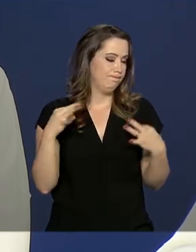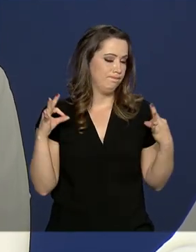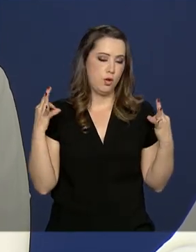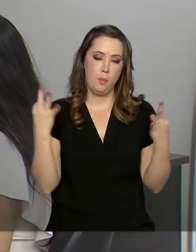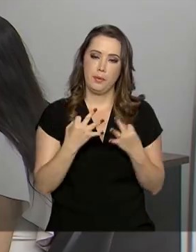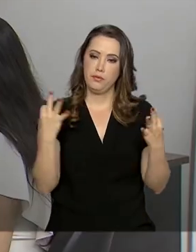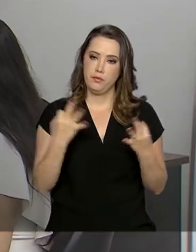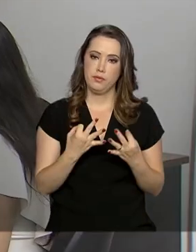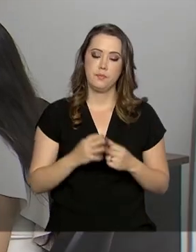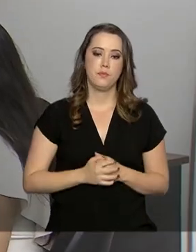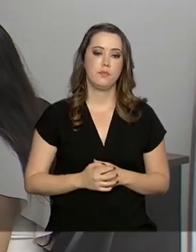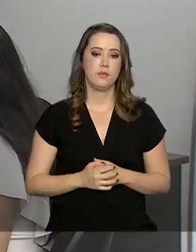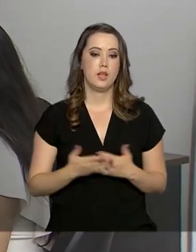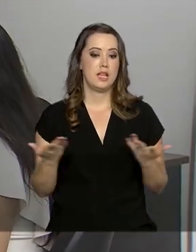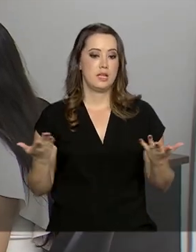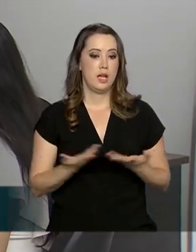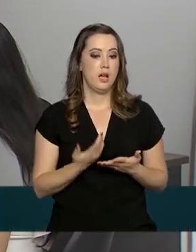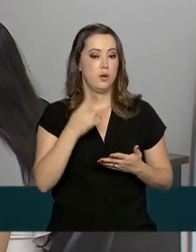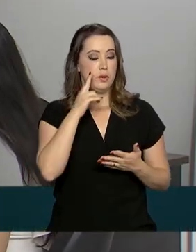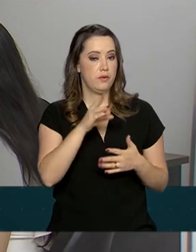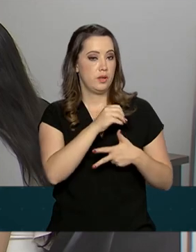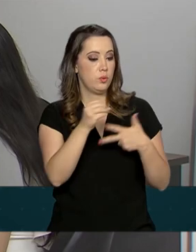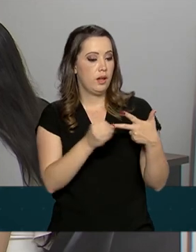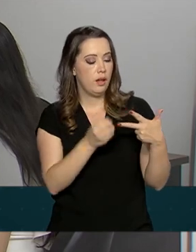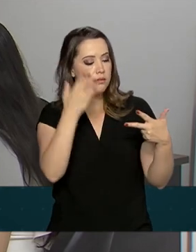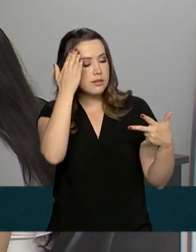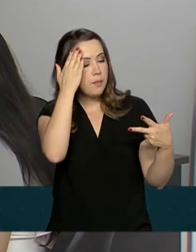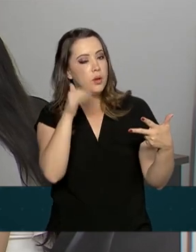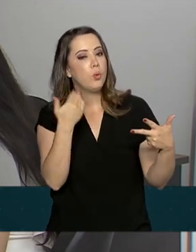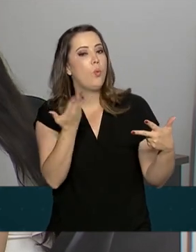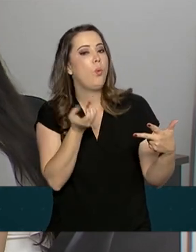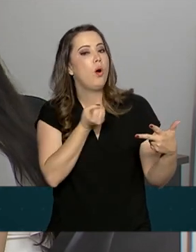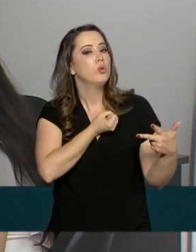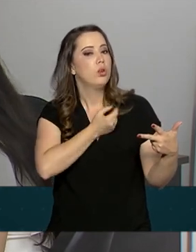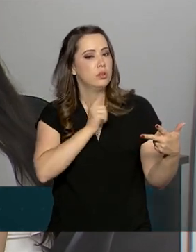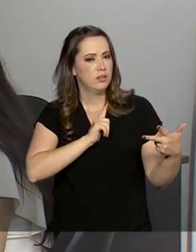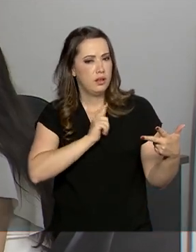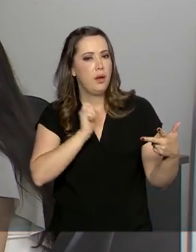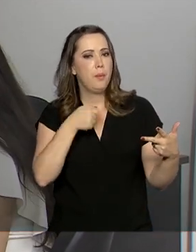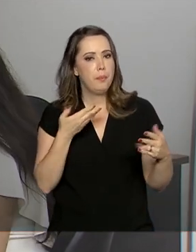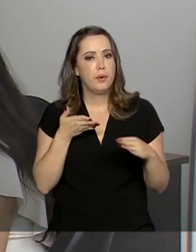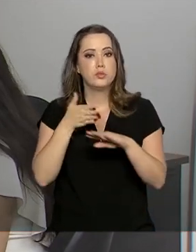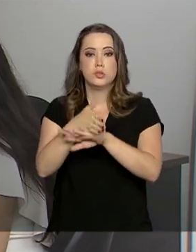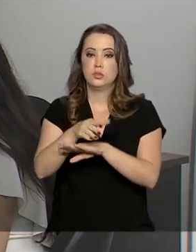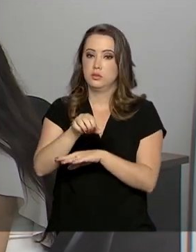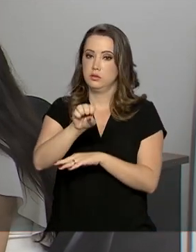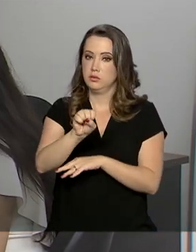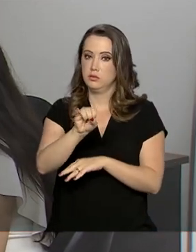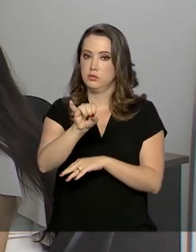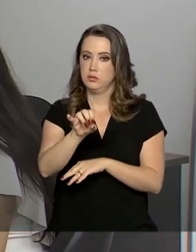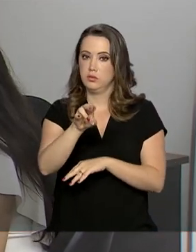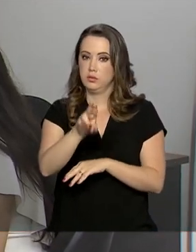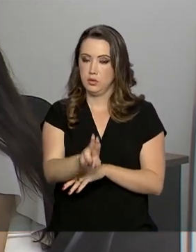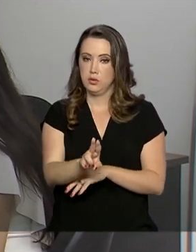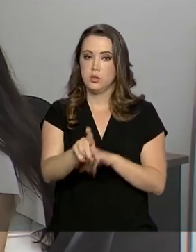foi perfeito. Com as notas do Enem em mãos, estudantes podem concorrer a uma vaga no SISU, que seleciona alunos para universidades